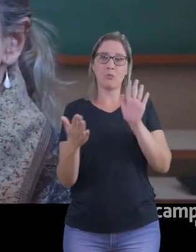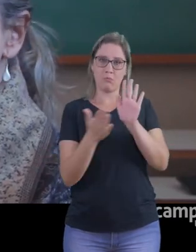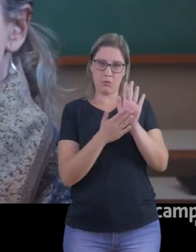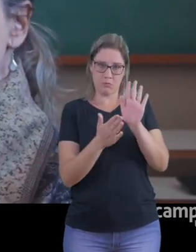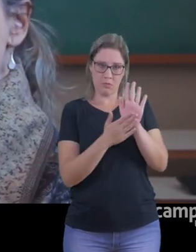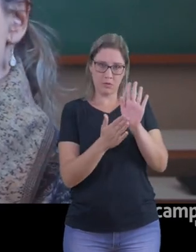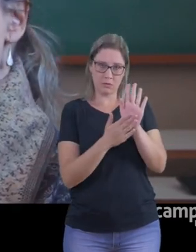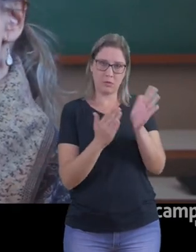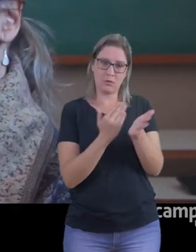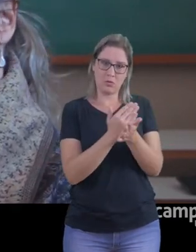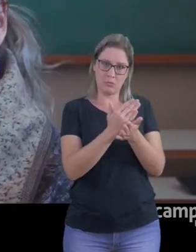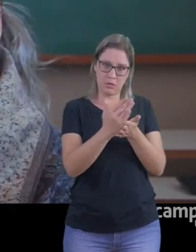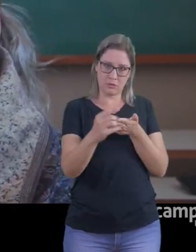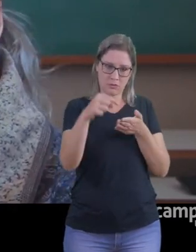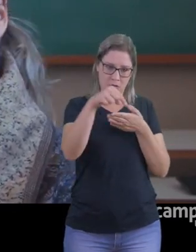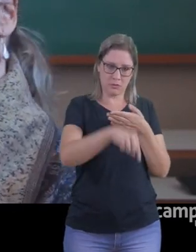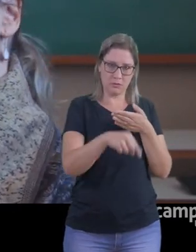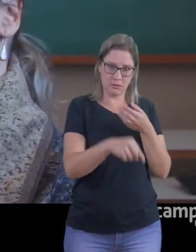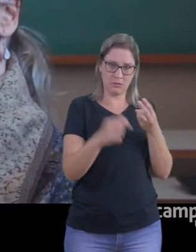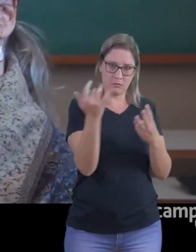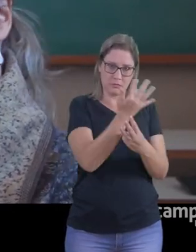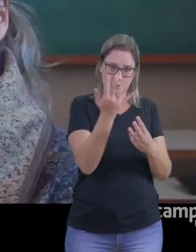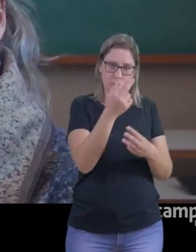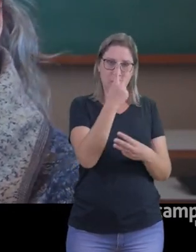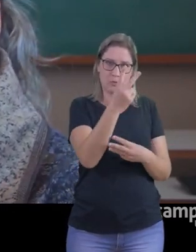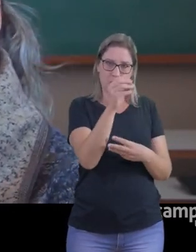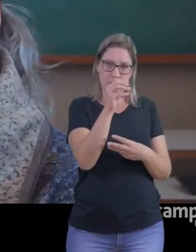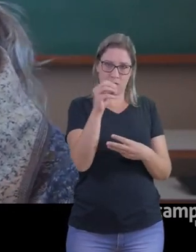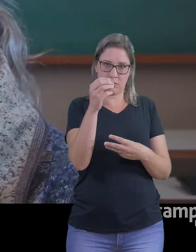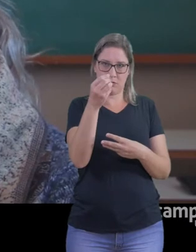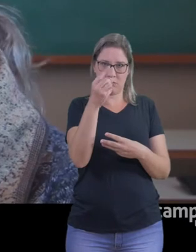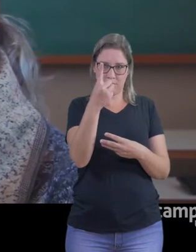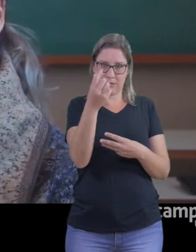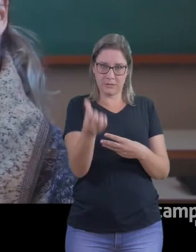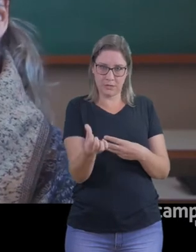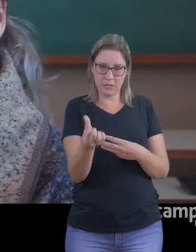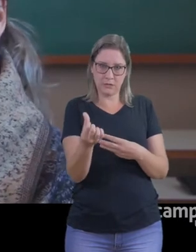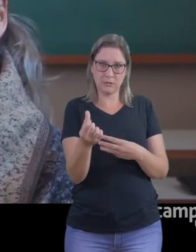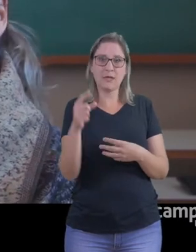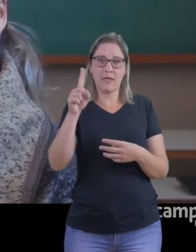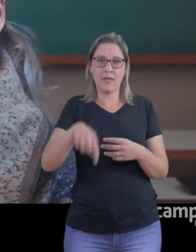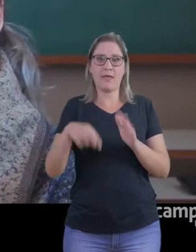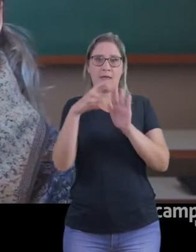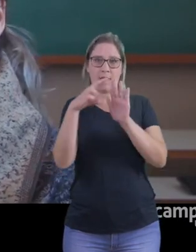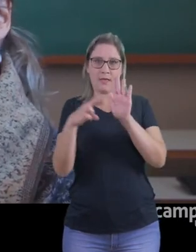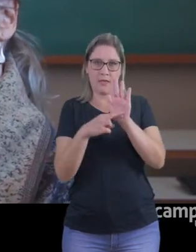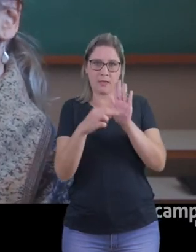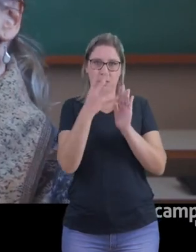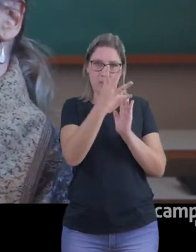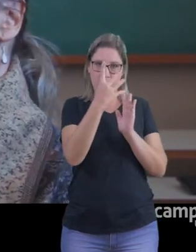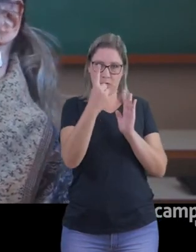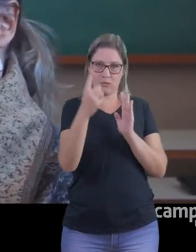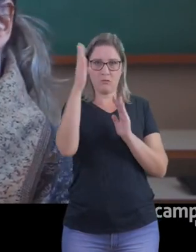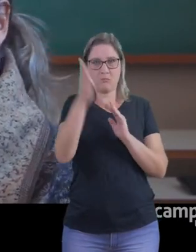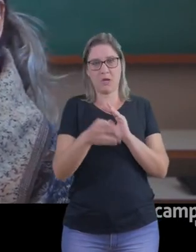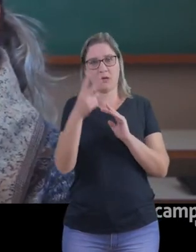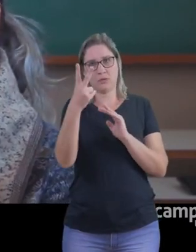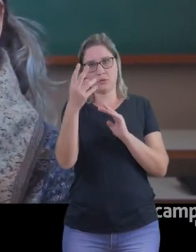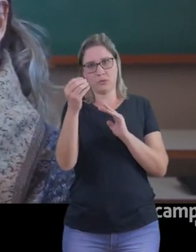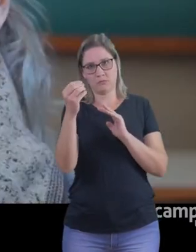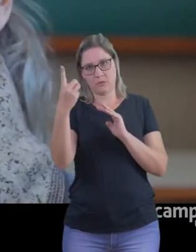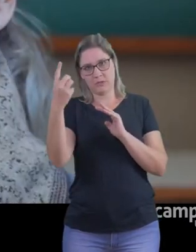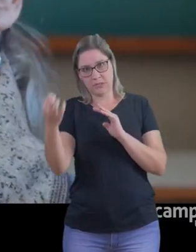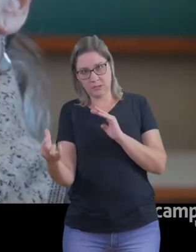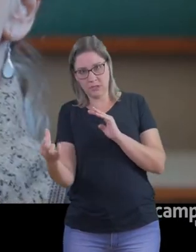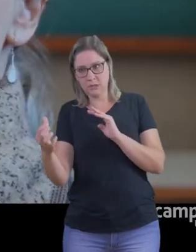aprovada aqui na Universidade em 2016, da qual resultou a Resolução 41 de 2016, ela tem sido elogiada